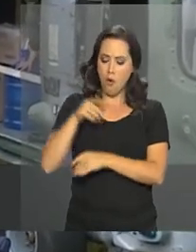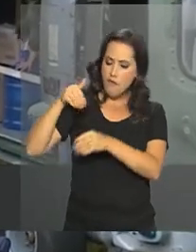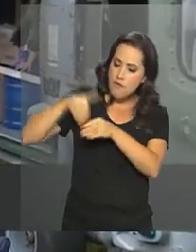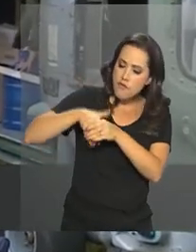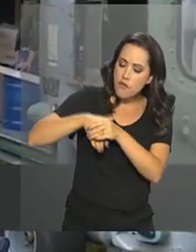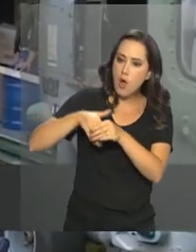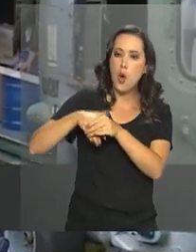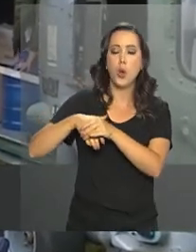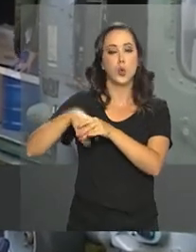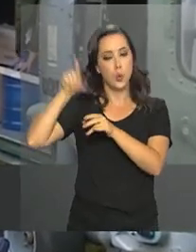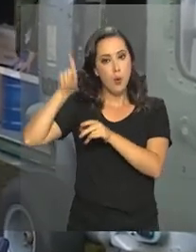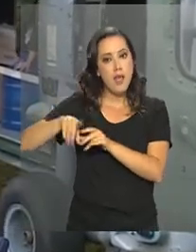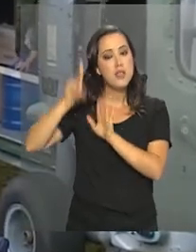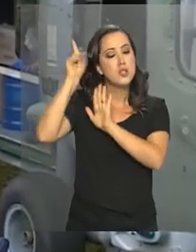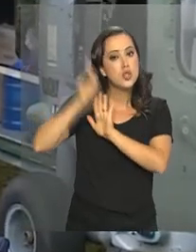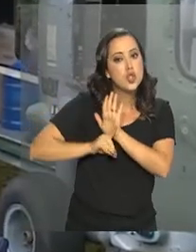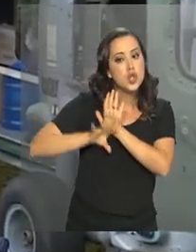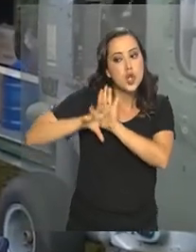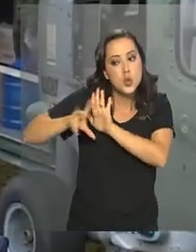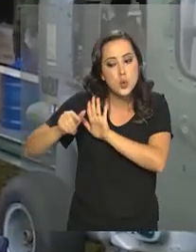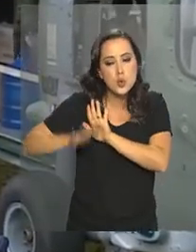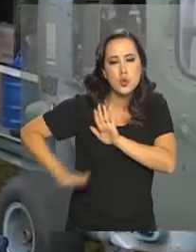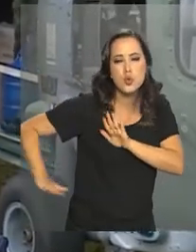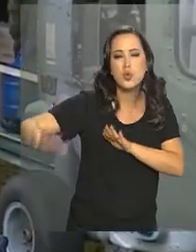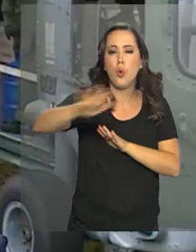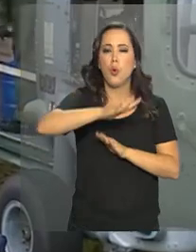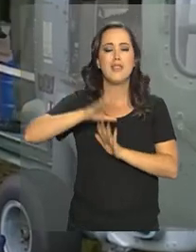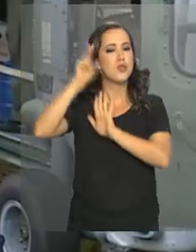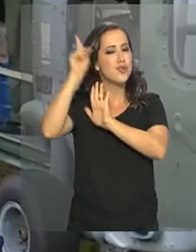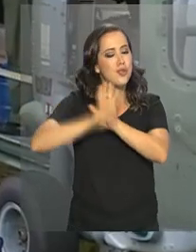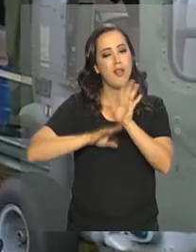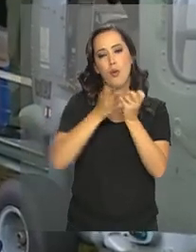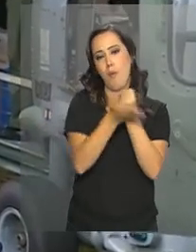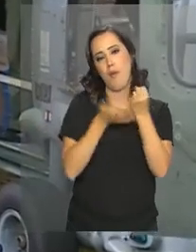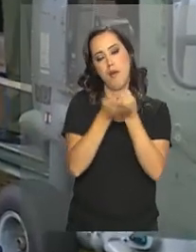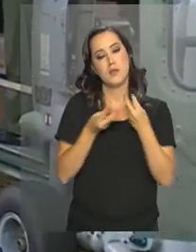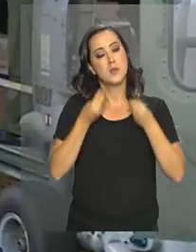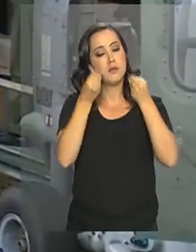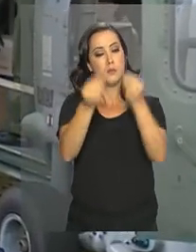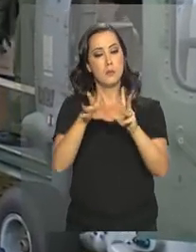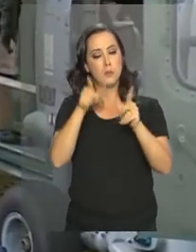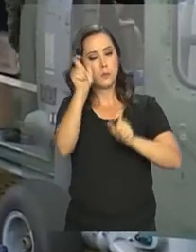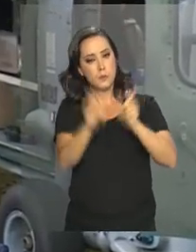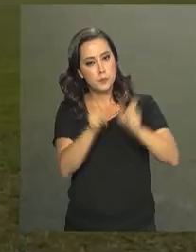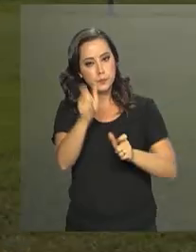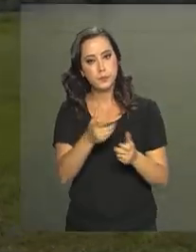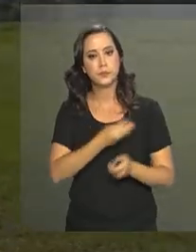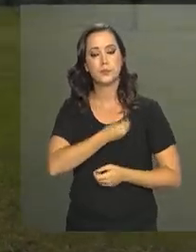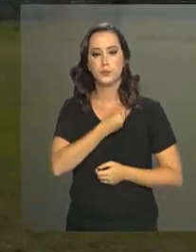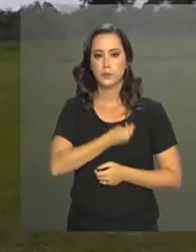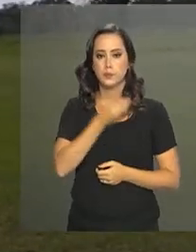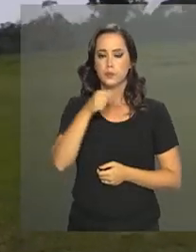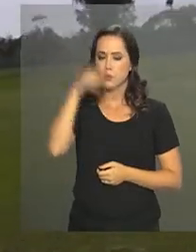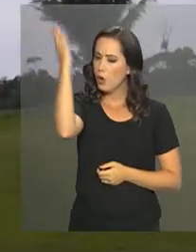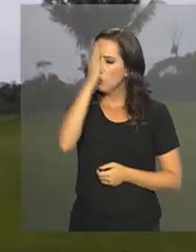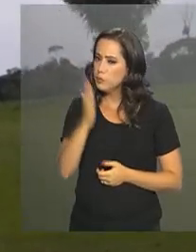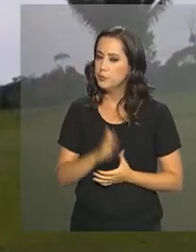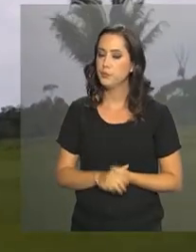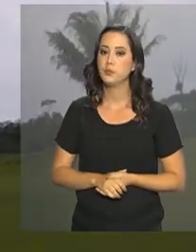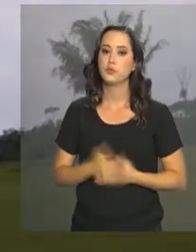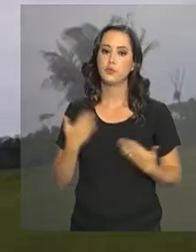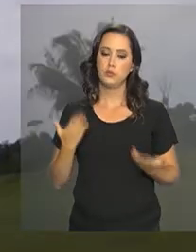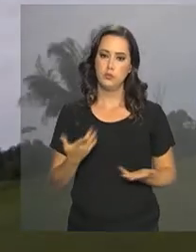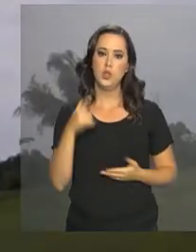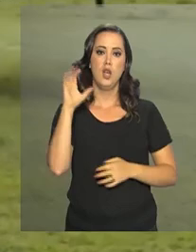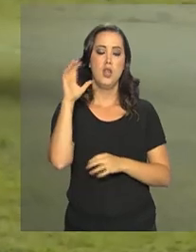universal, está previsto na Constituição, é um direito fundamental e nós temos que garantir isso a todos os brasileiros. Na Amazônia existe